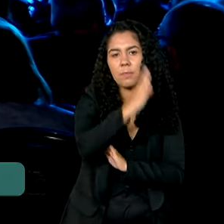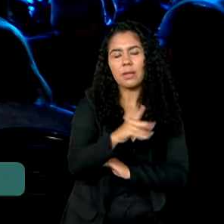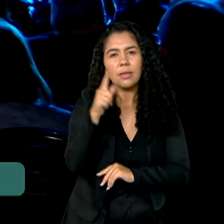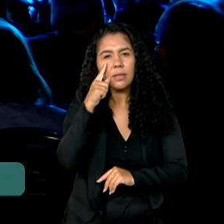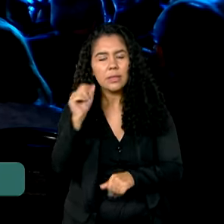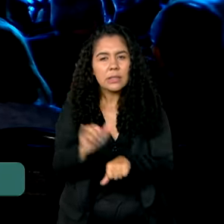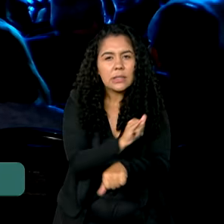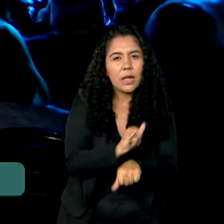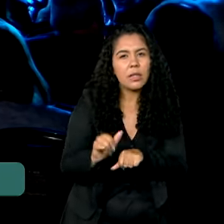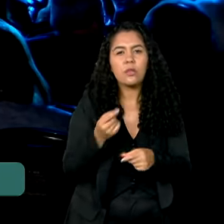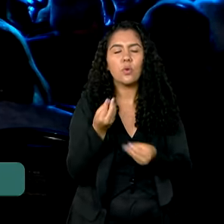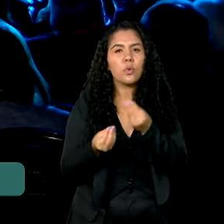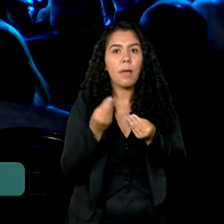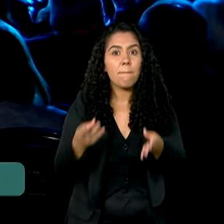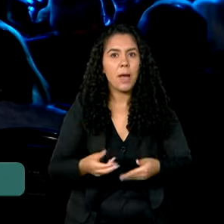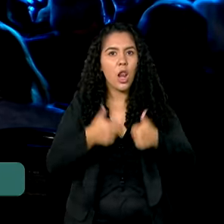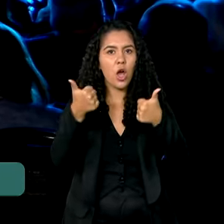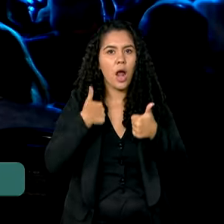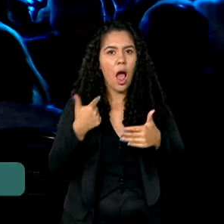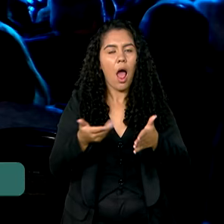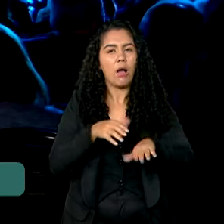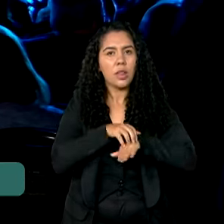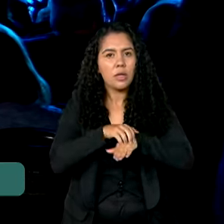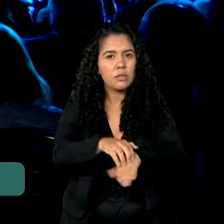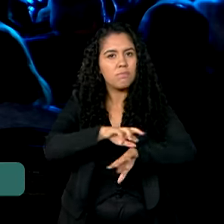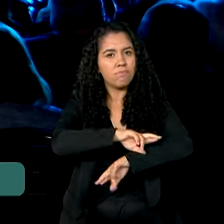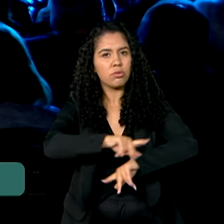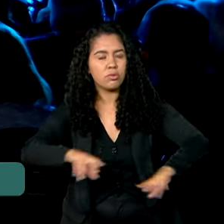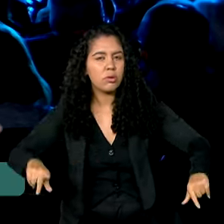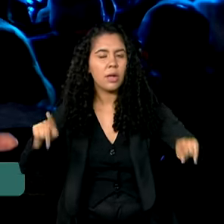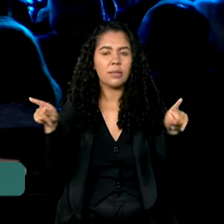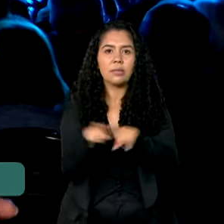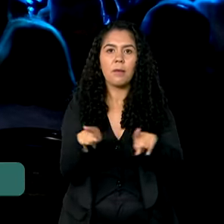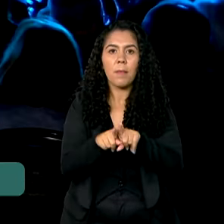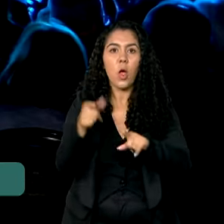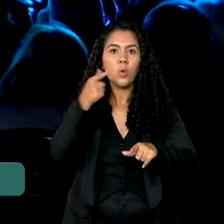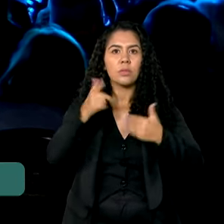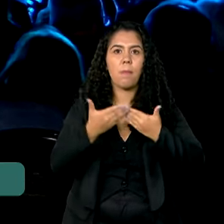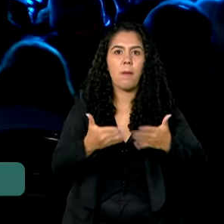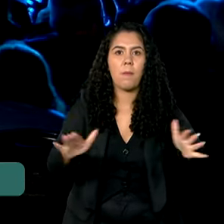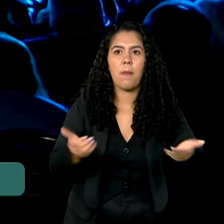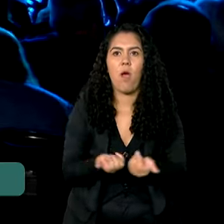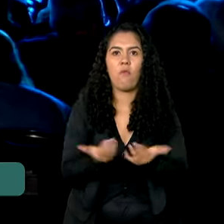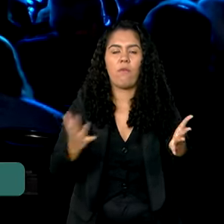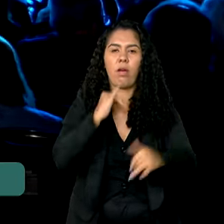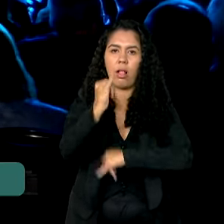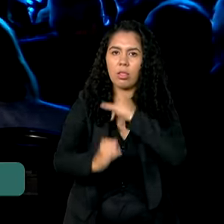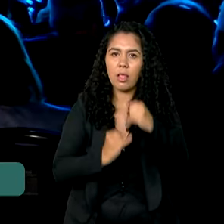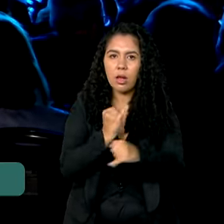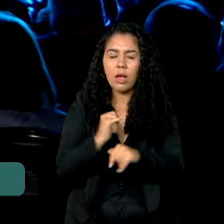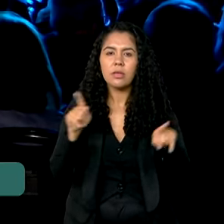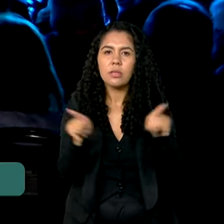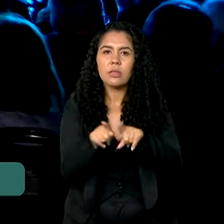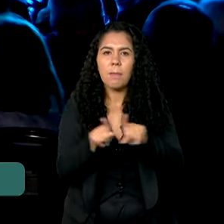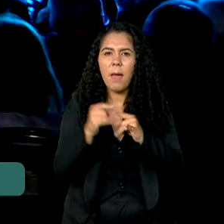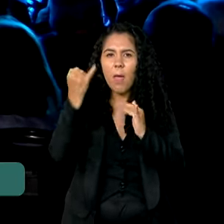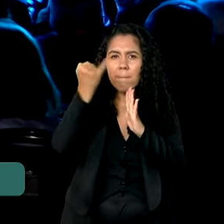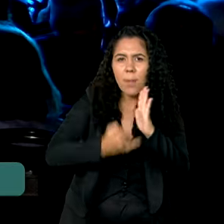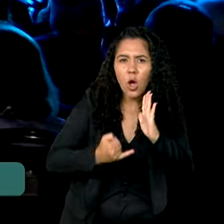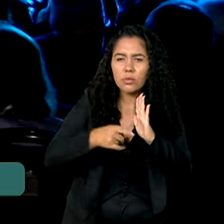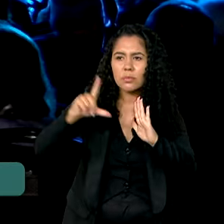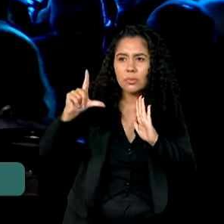transporte, facilitar o crédito para empresas, expandir o acesso à internet, simplificar os impostos,